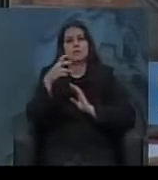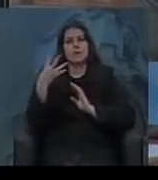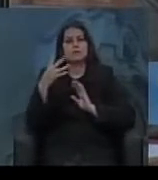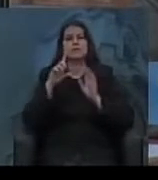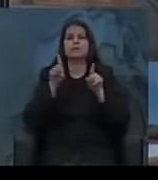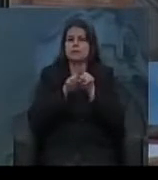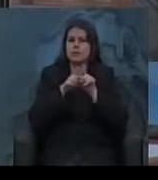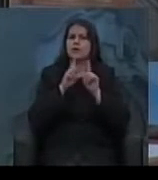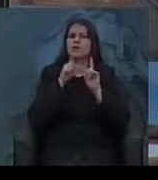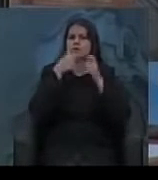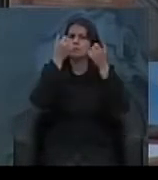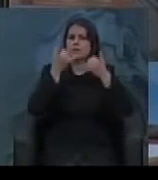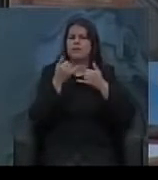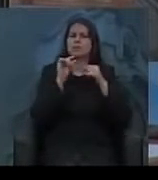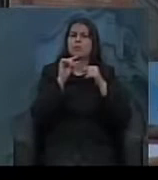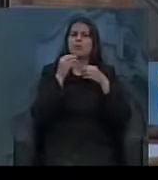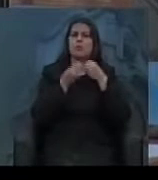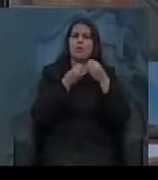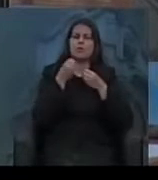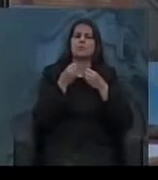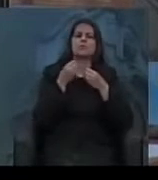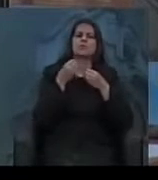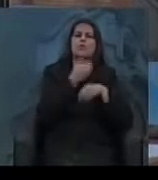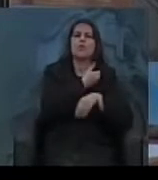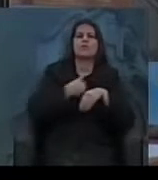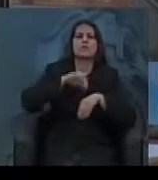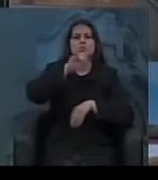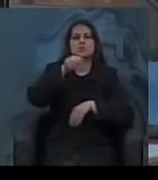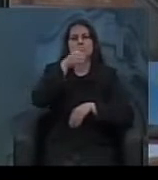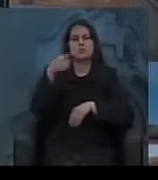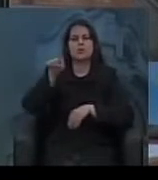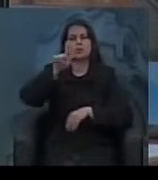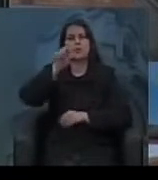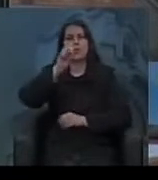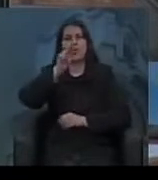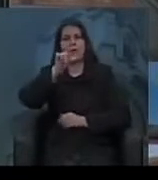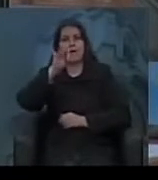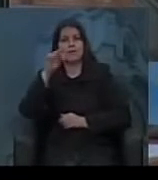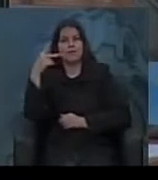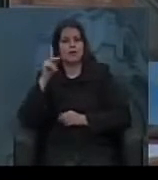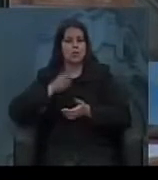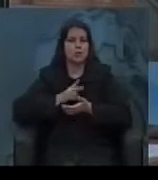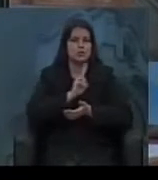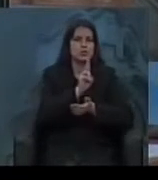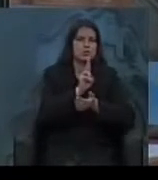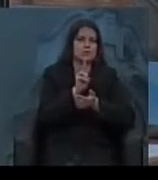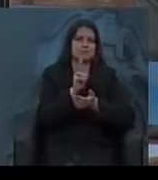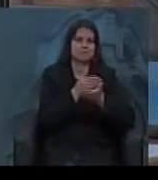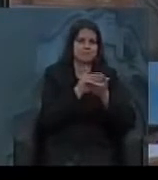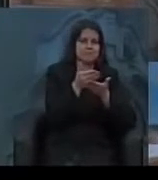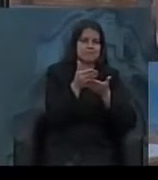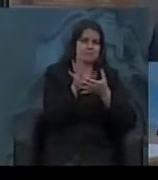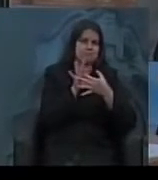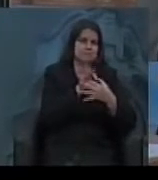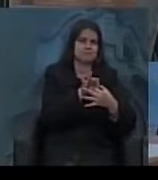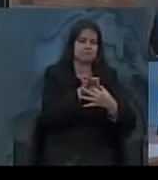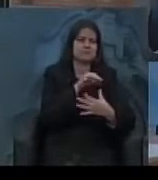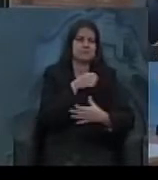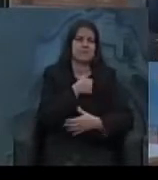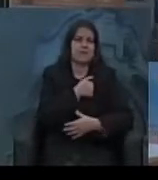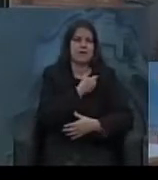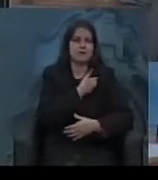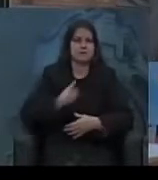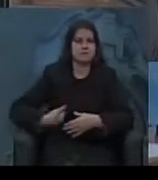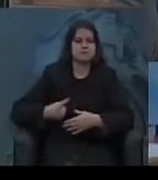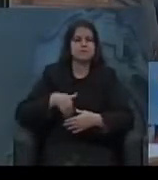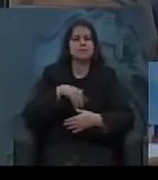pouco sobre o governo João Goulart, que, de certa forma, vai ser uma continuidade do projeto que vai ser elaborado no início do governo Vargas. Antes